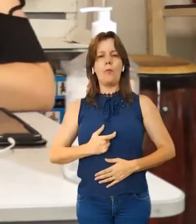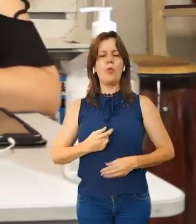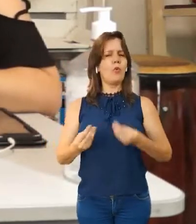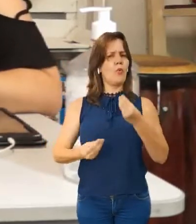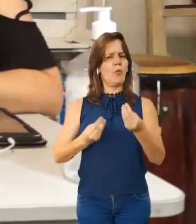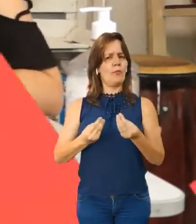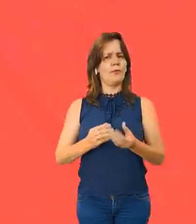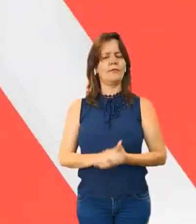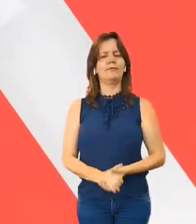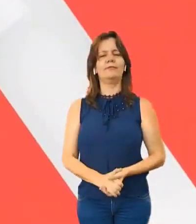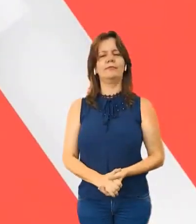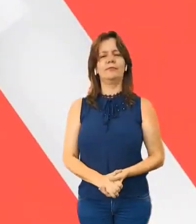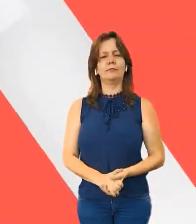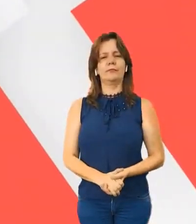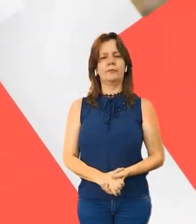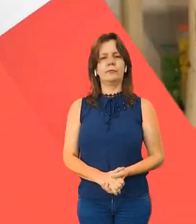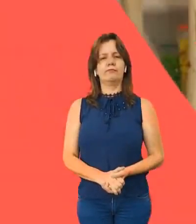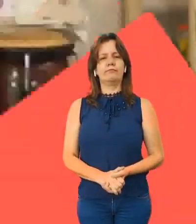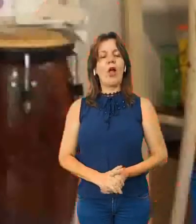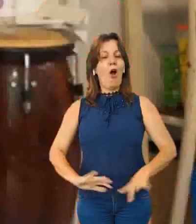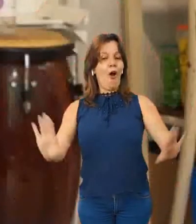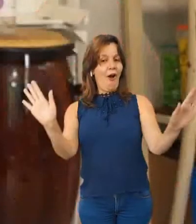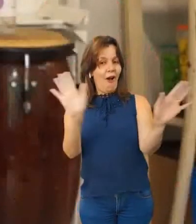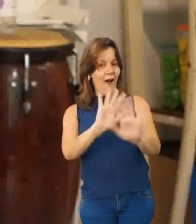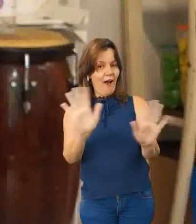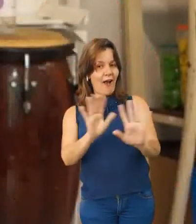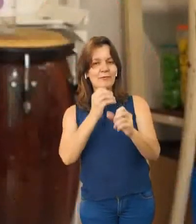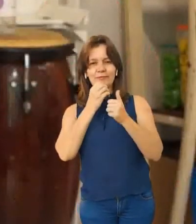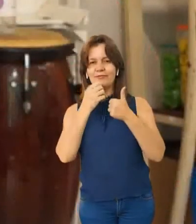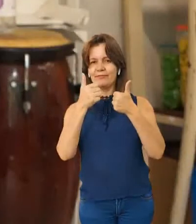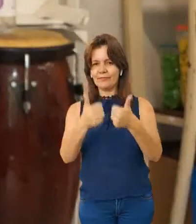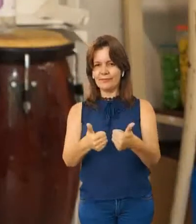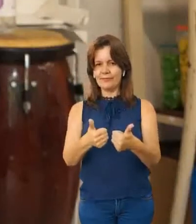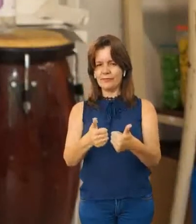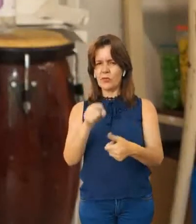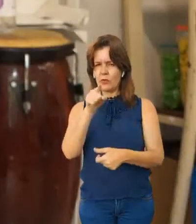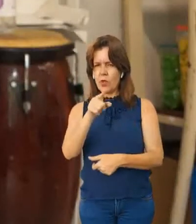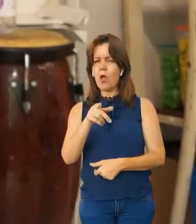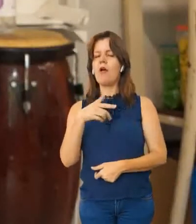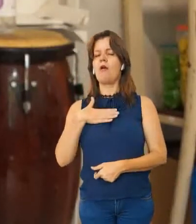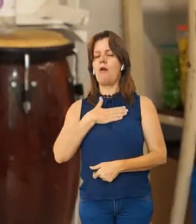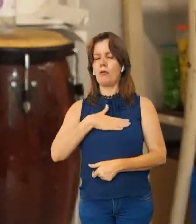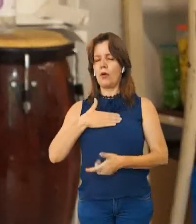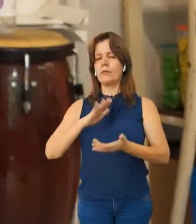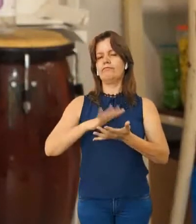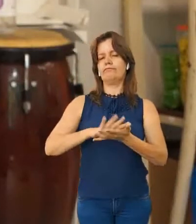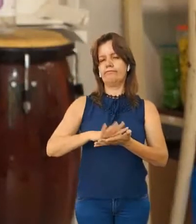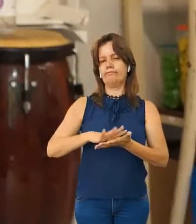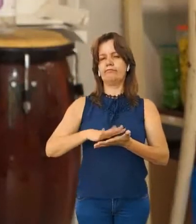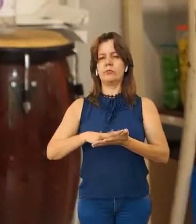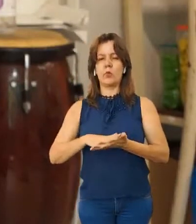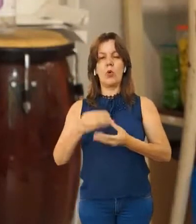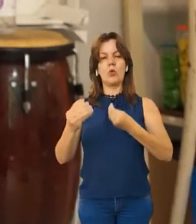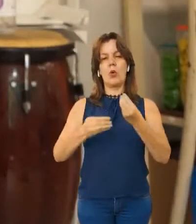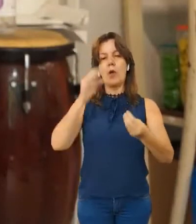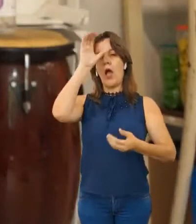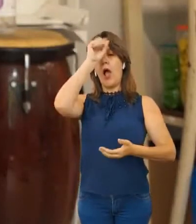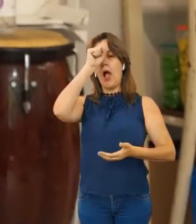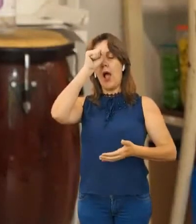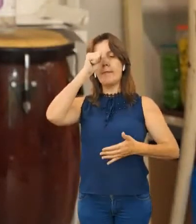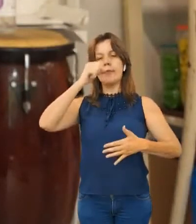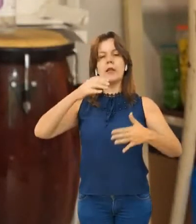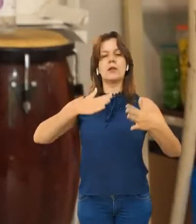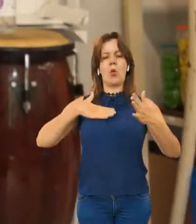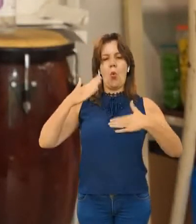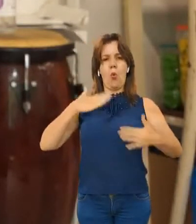Vamos ver como é? Olá pessoal! Tudo bem? Você que gosta de samba, que tal aprender a fazer